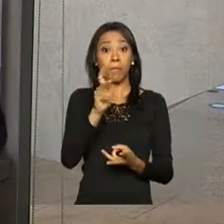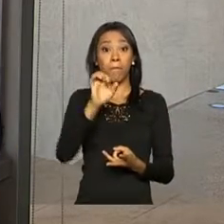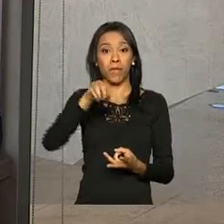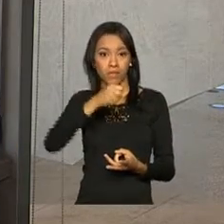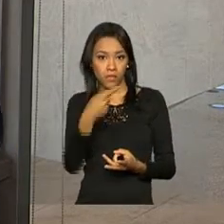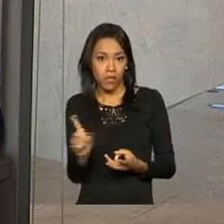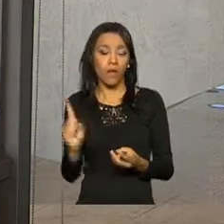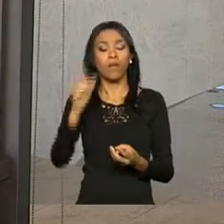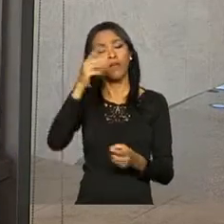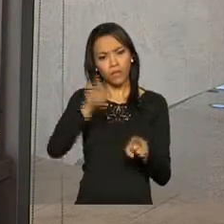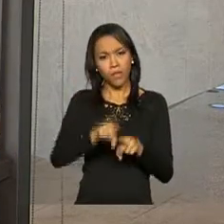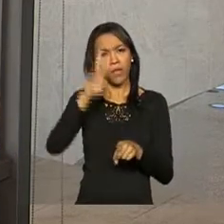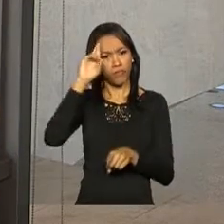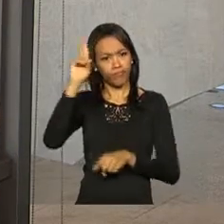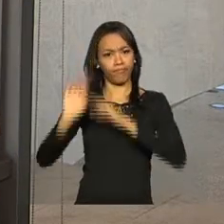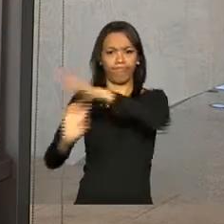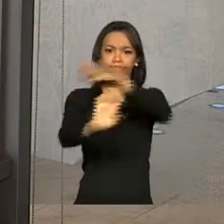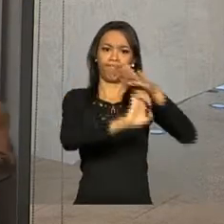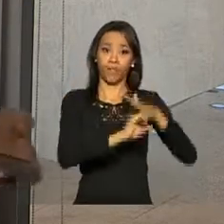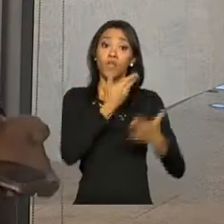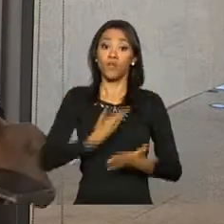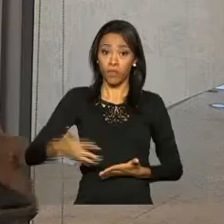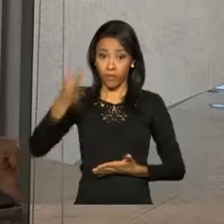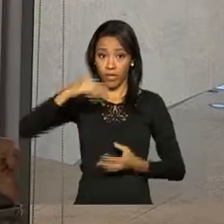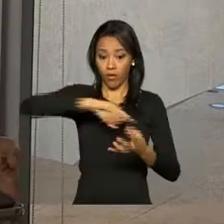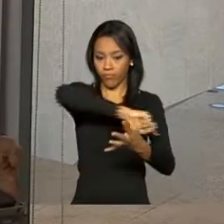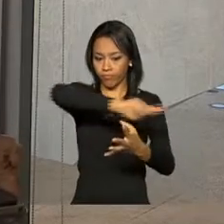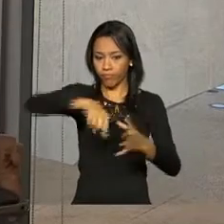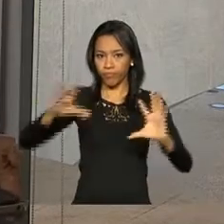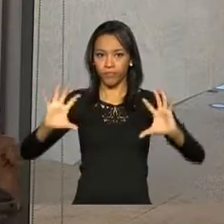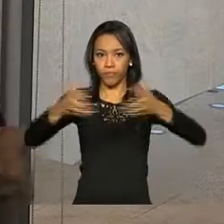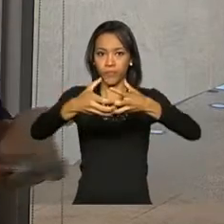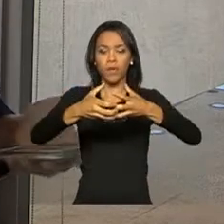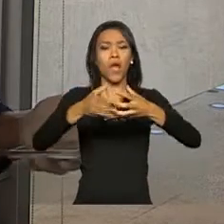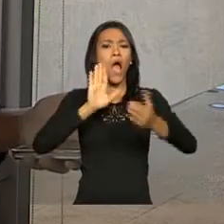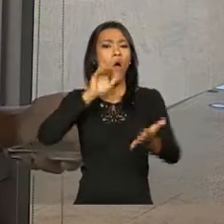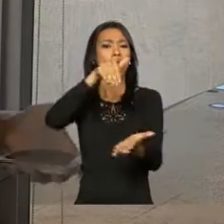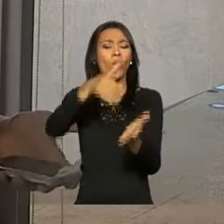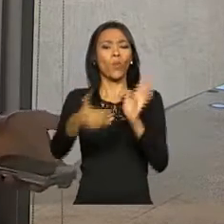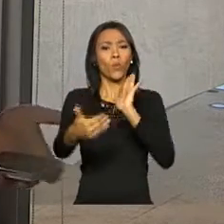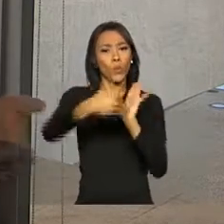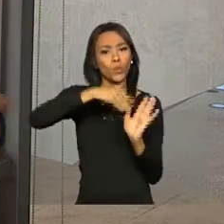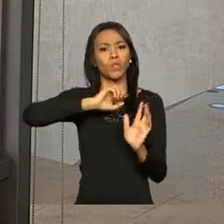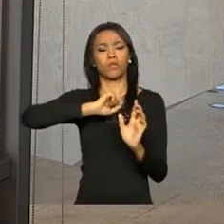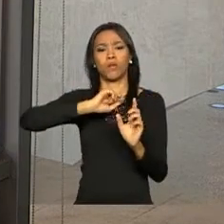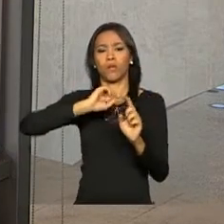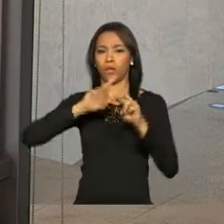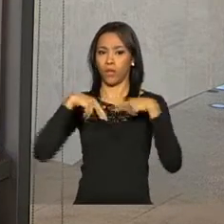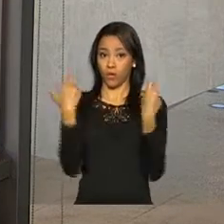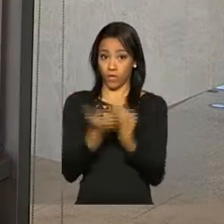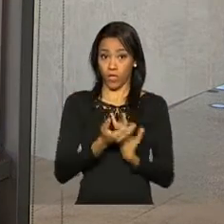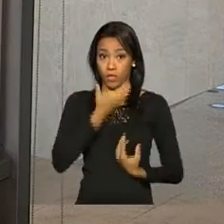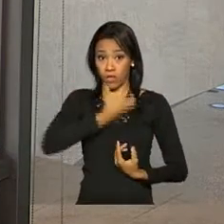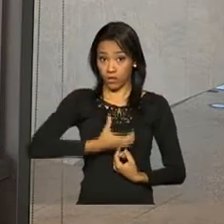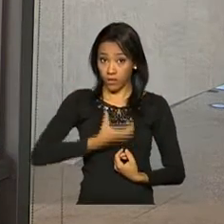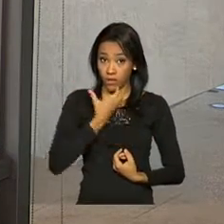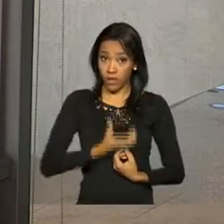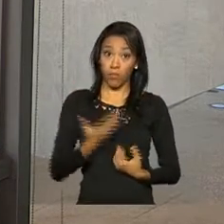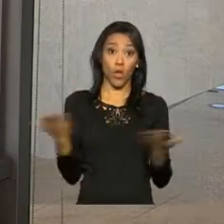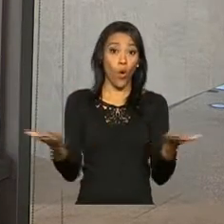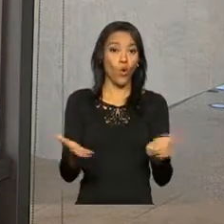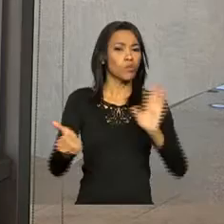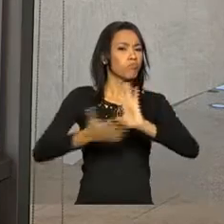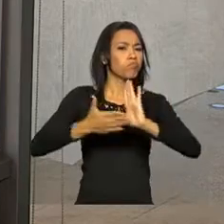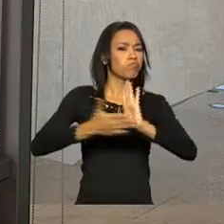seja, dos empresários e do governo federal. A última reunião do fórum foi em dezembro passado e na pauta de hoje devem ser